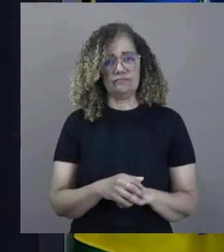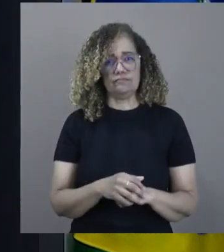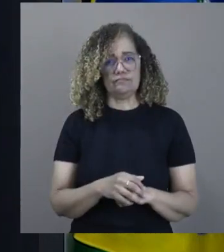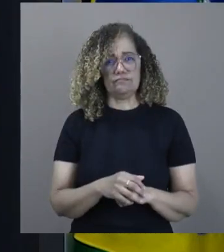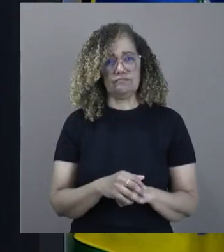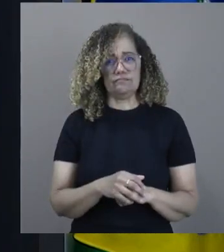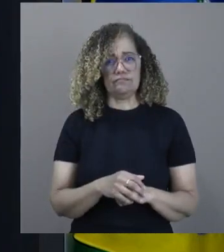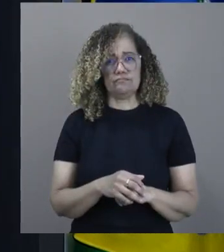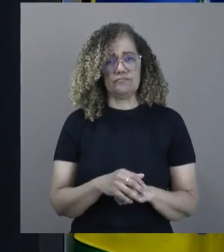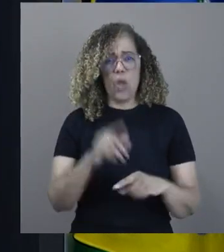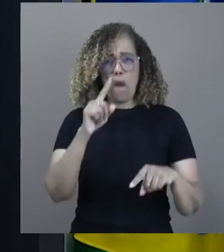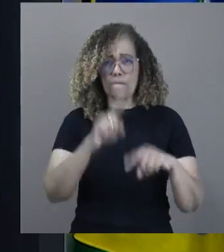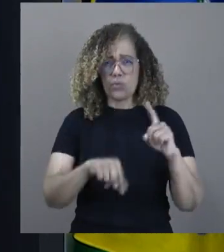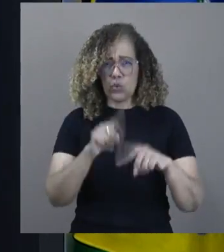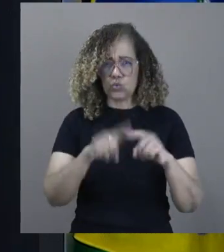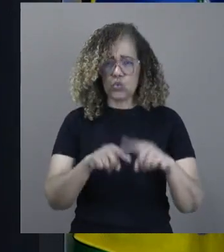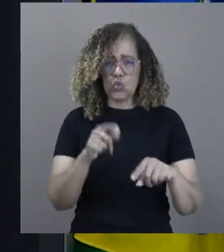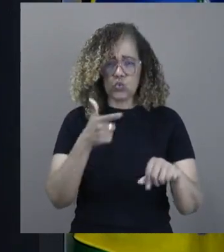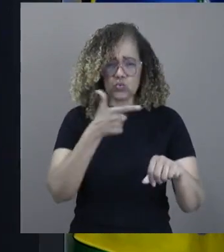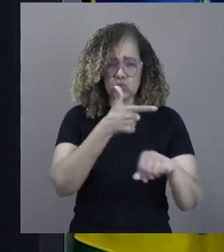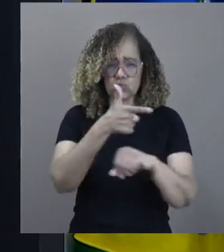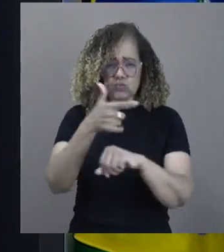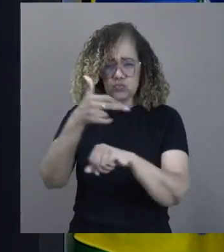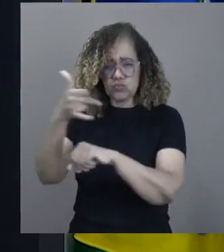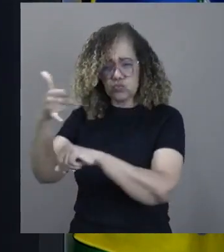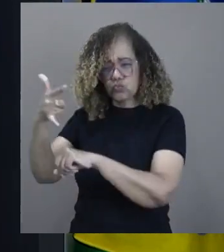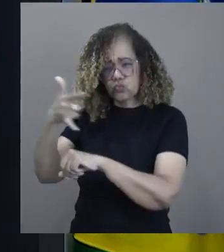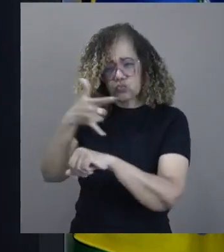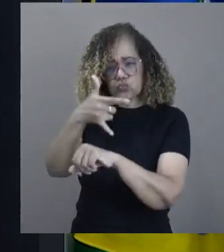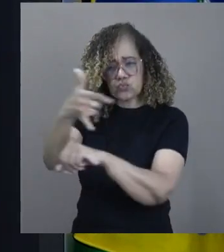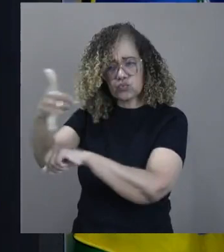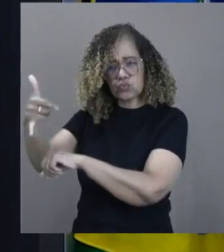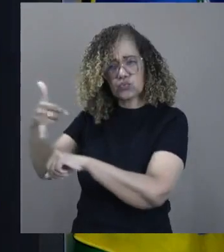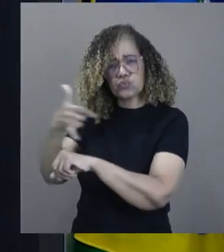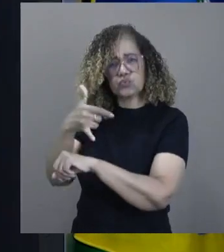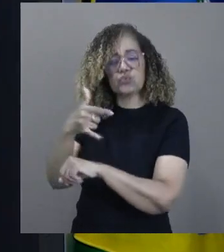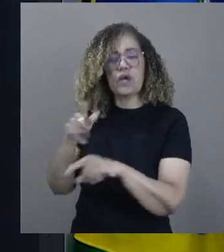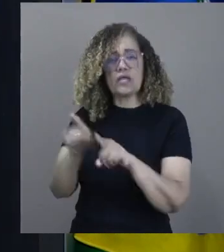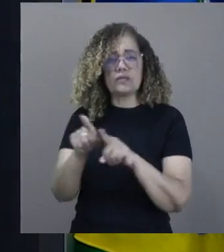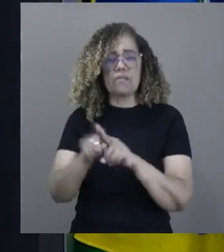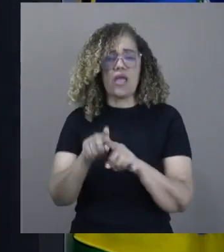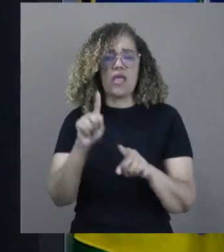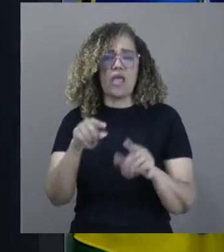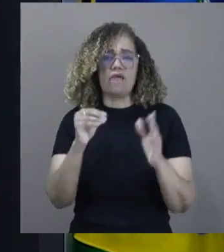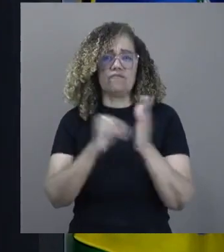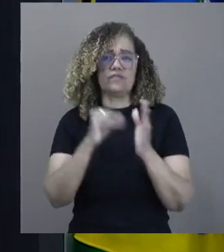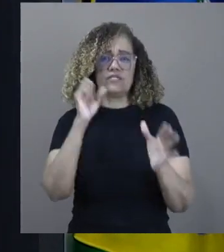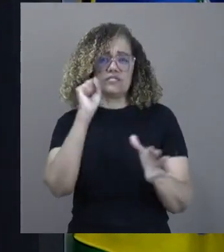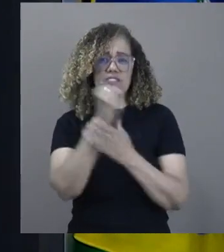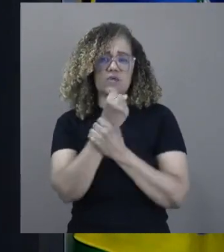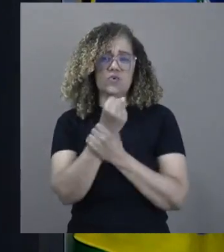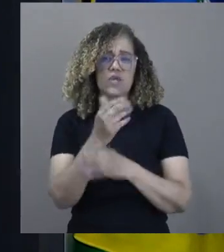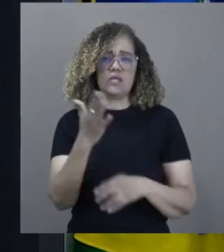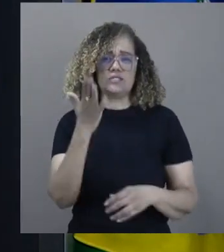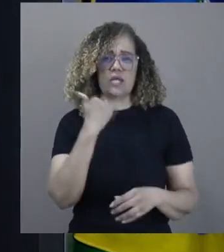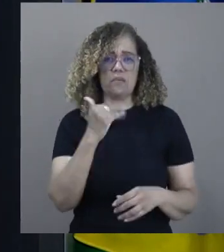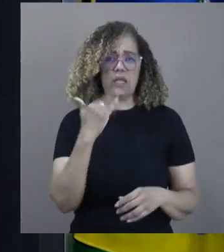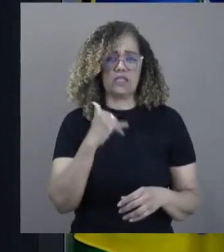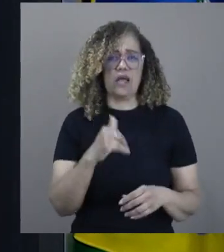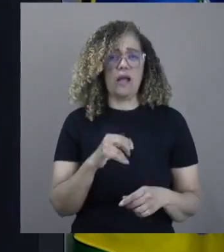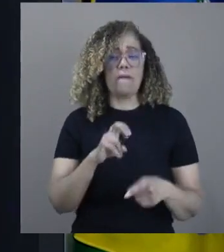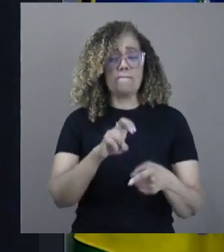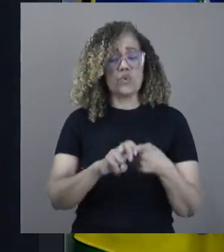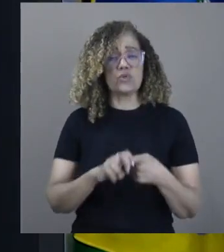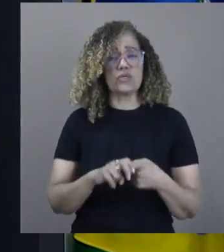é questão de soberania nacional e segurança alimentar. É inadmissível o